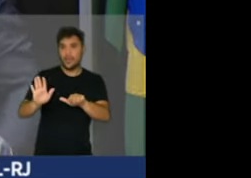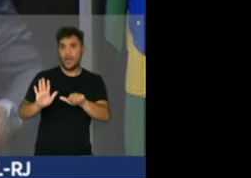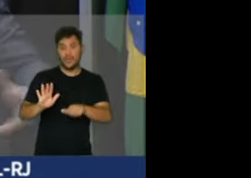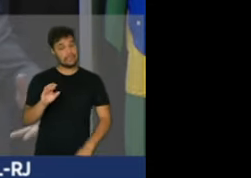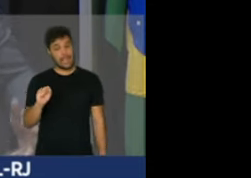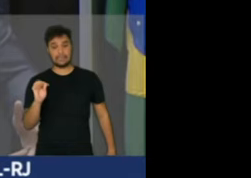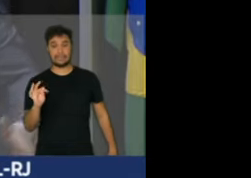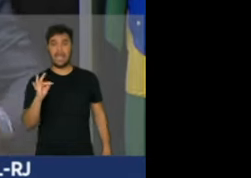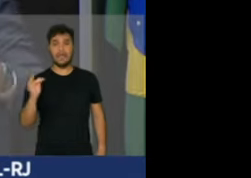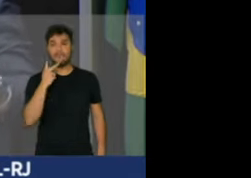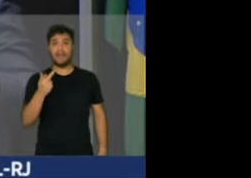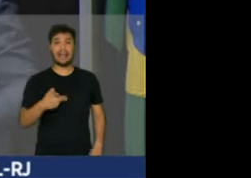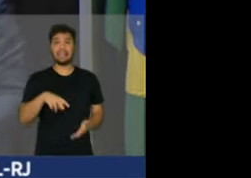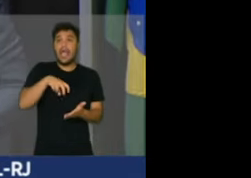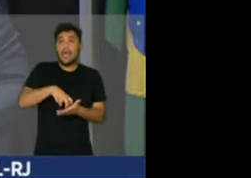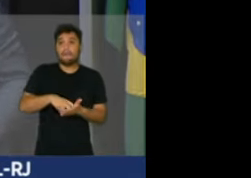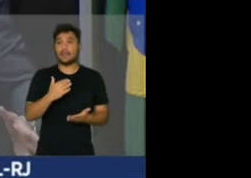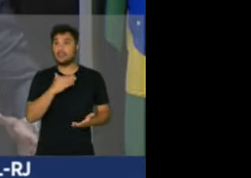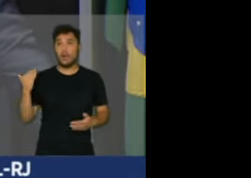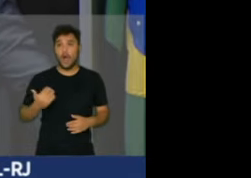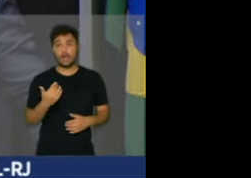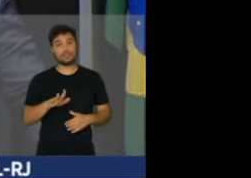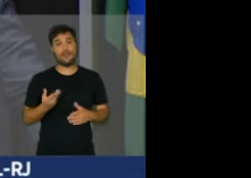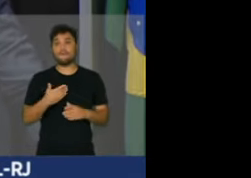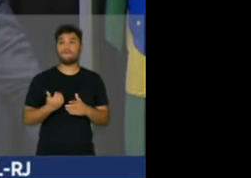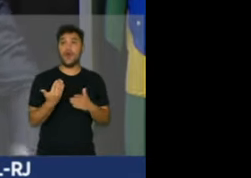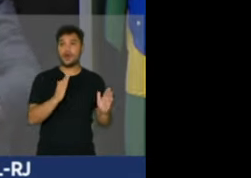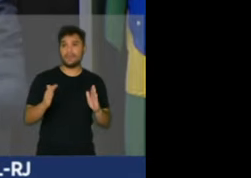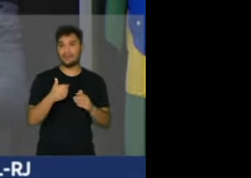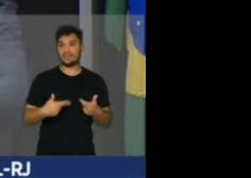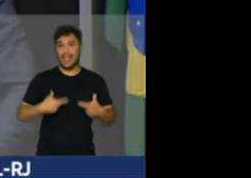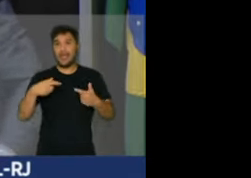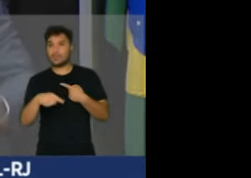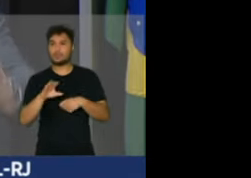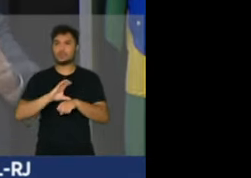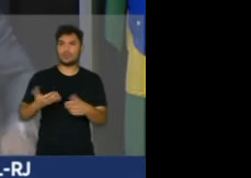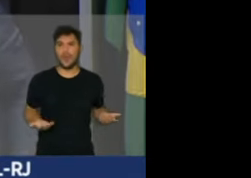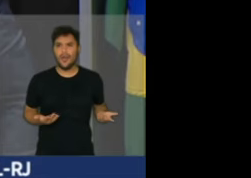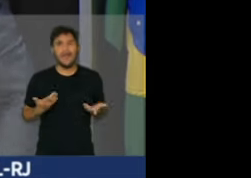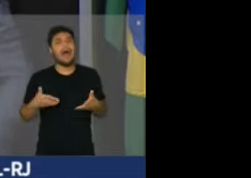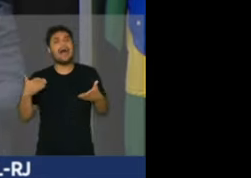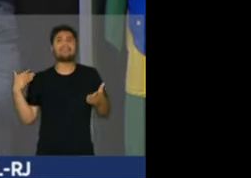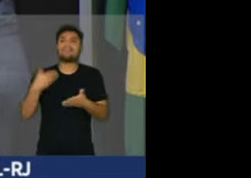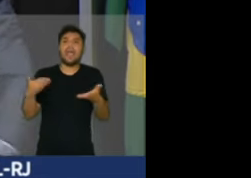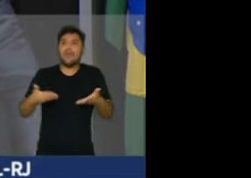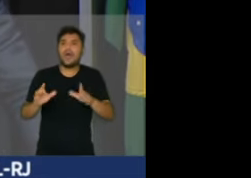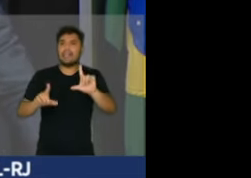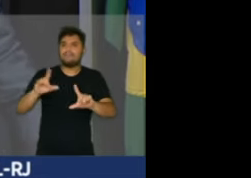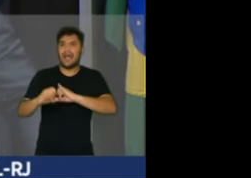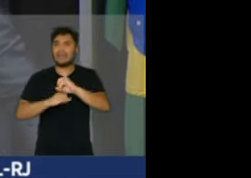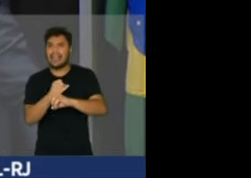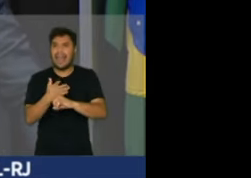que pena de morte fora de caso de guerra é constitucional. Até quando a mídia e a oposição vão ficar